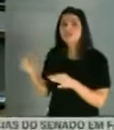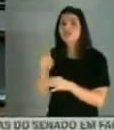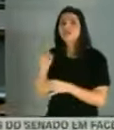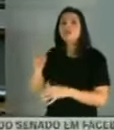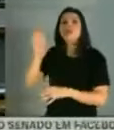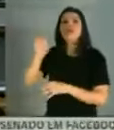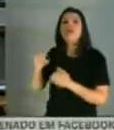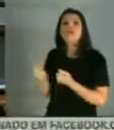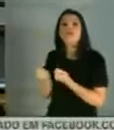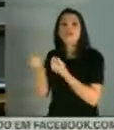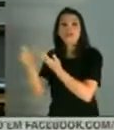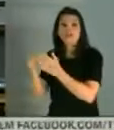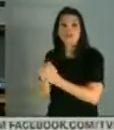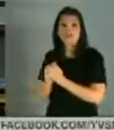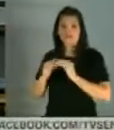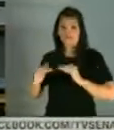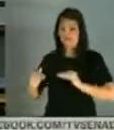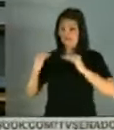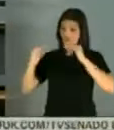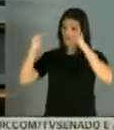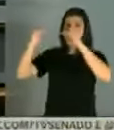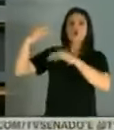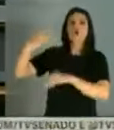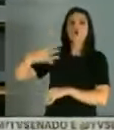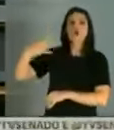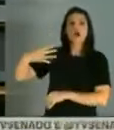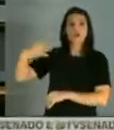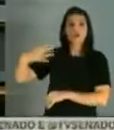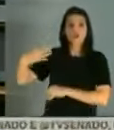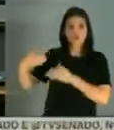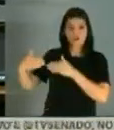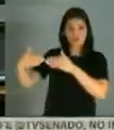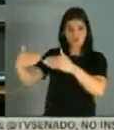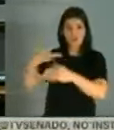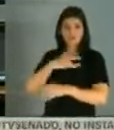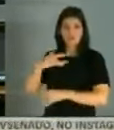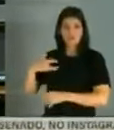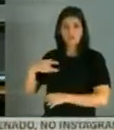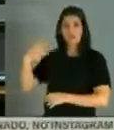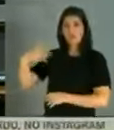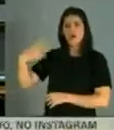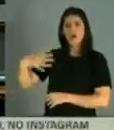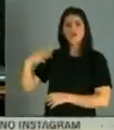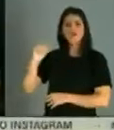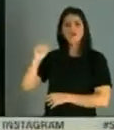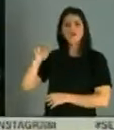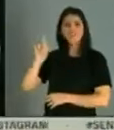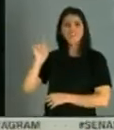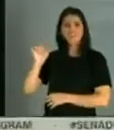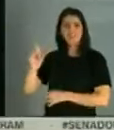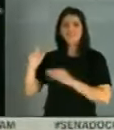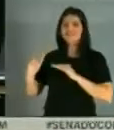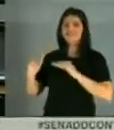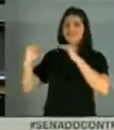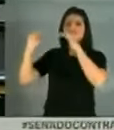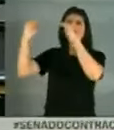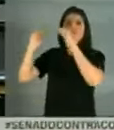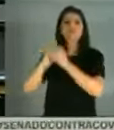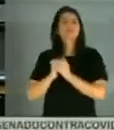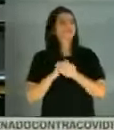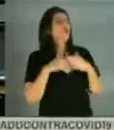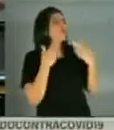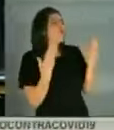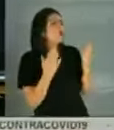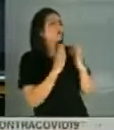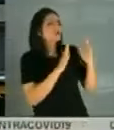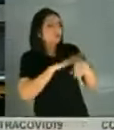No quarto andar do... Para quem? Aí, eu não lembro. Quarto andar? No quarto andar. Quando foi, senhor Ivanildo? Só